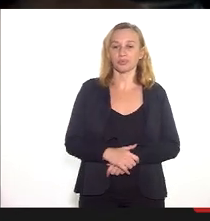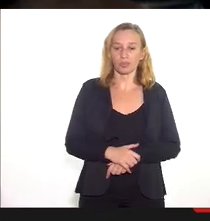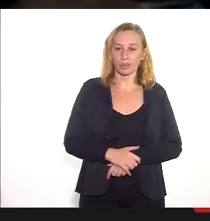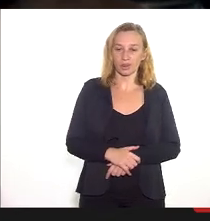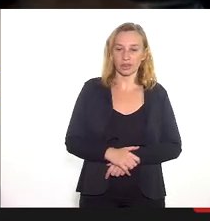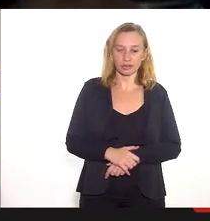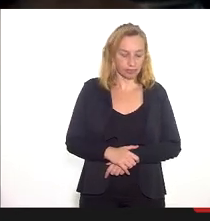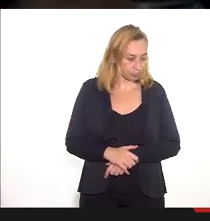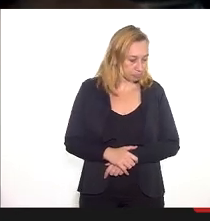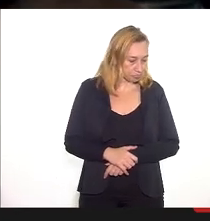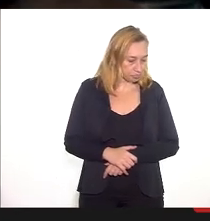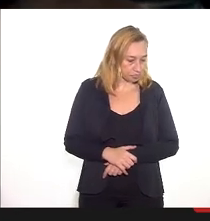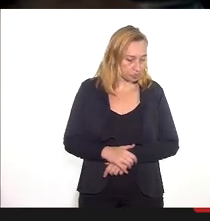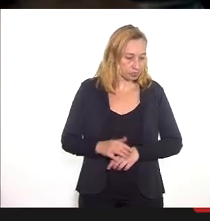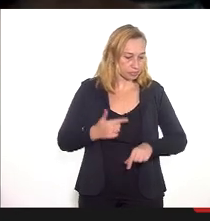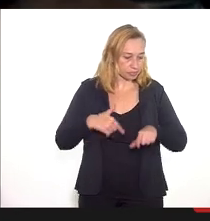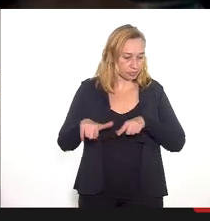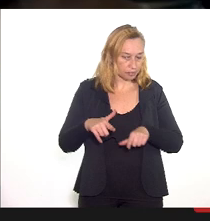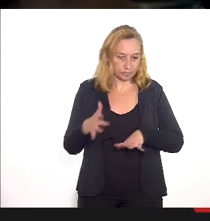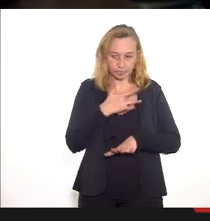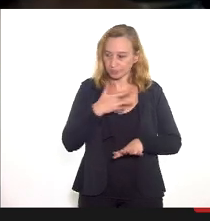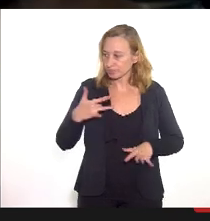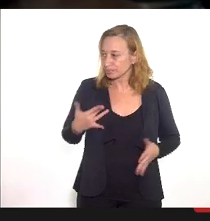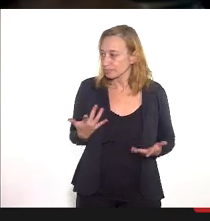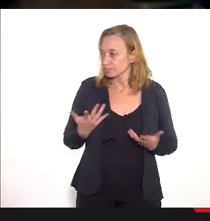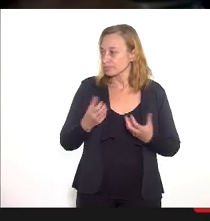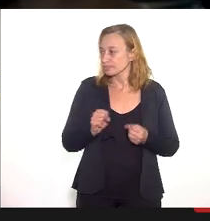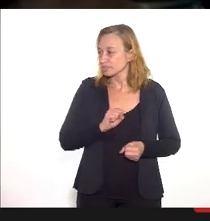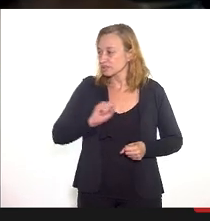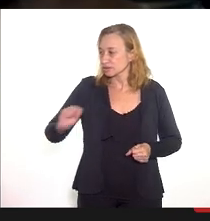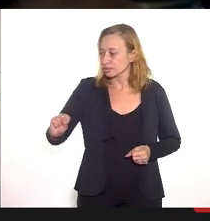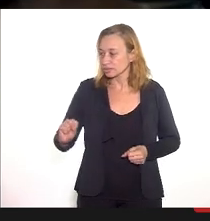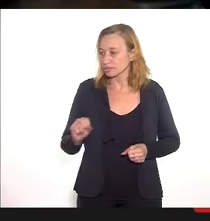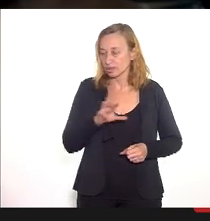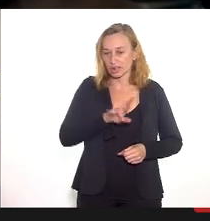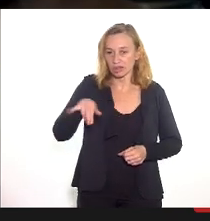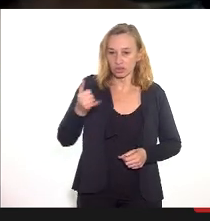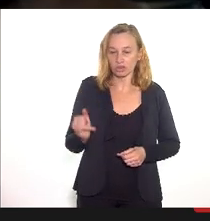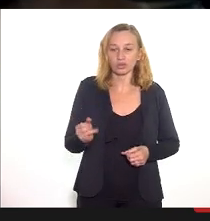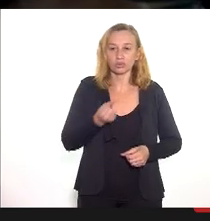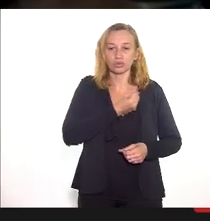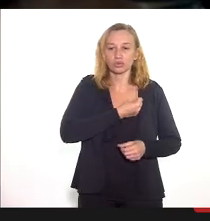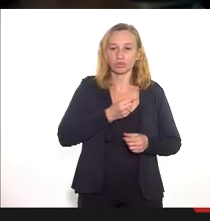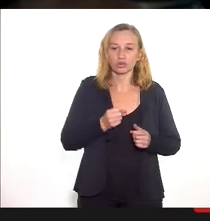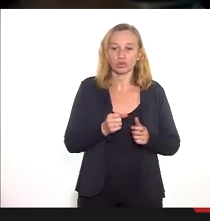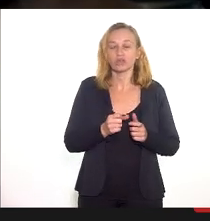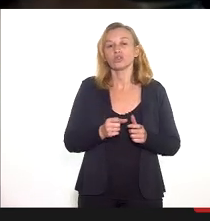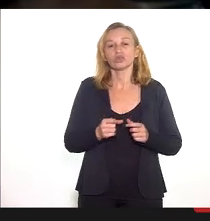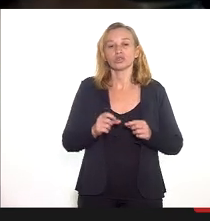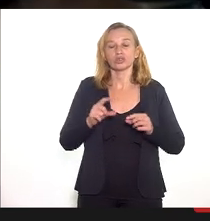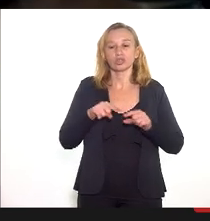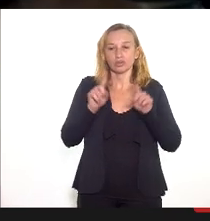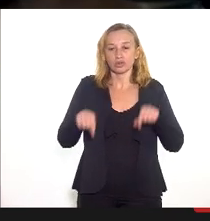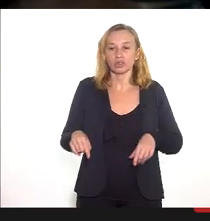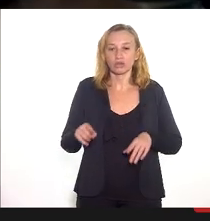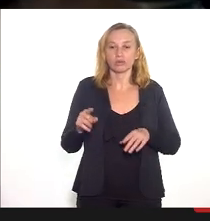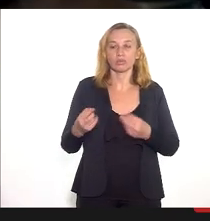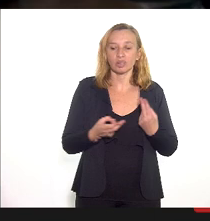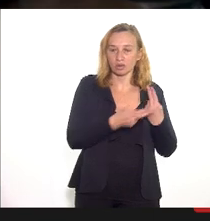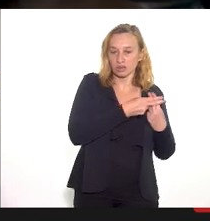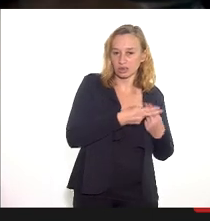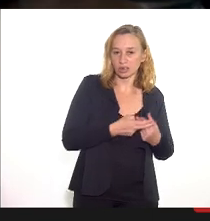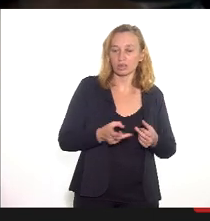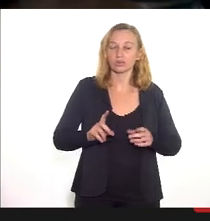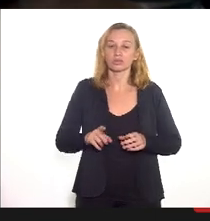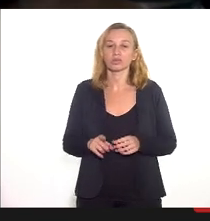Além da prestação de serviços em saúde a SES-RJ forma inovos funcionais para o SUS por meio dos programas de